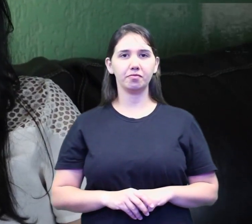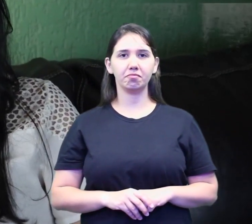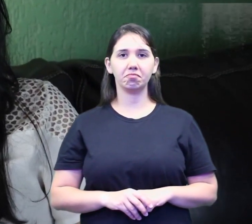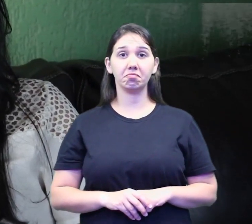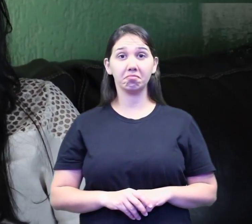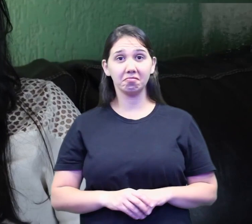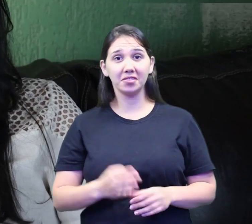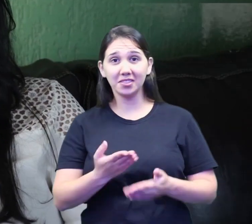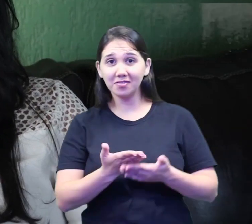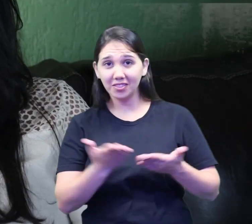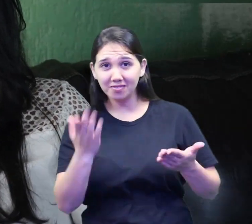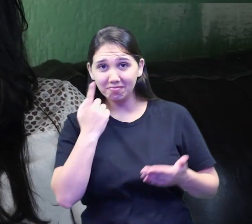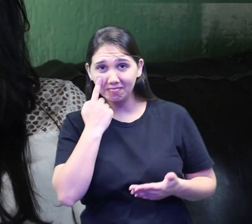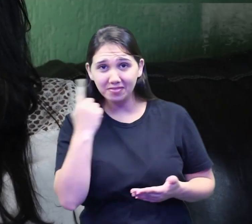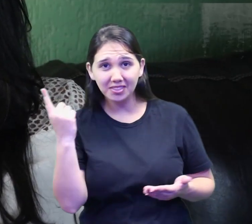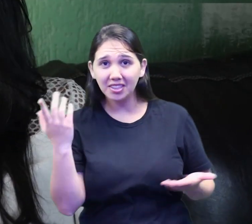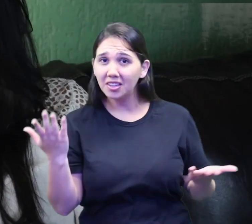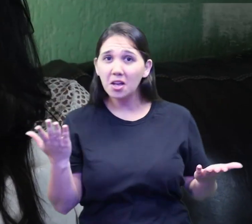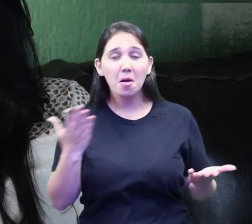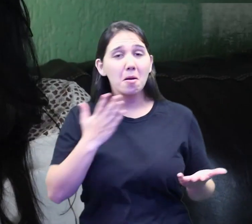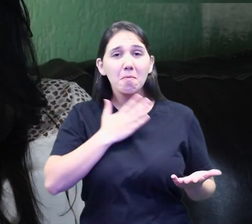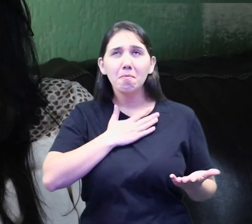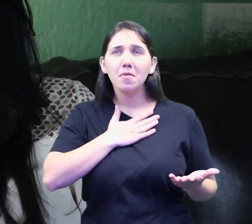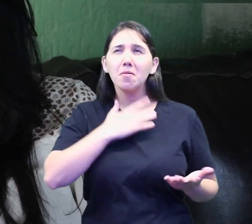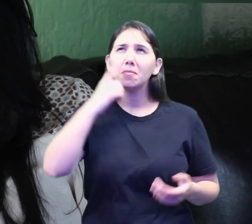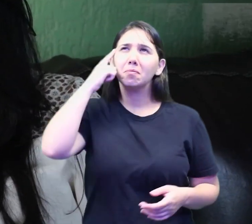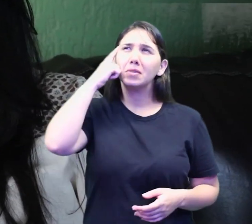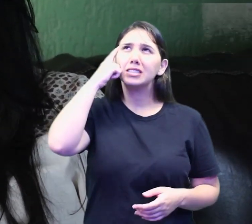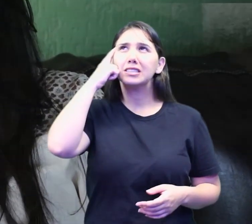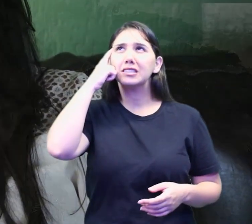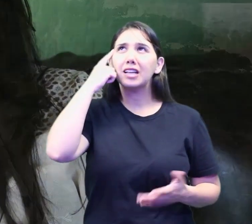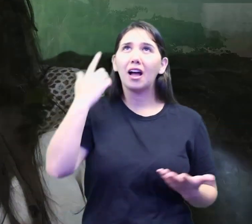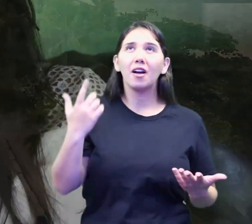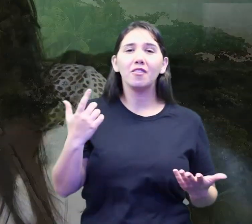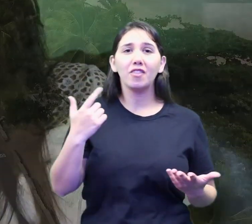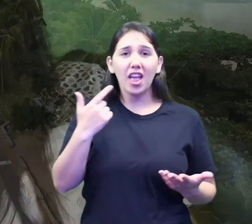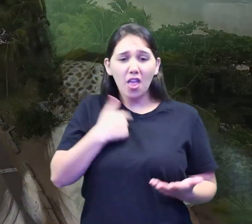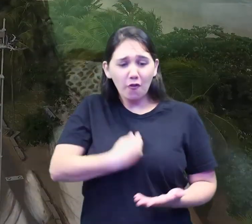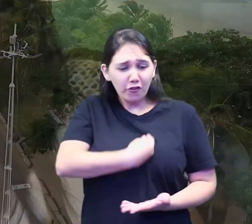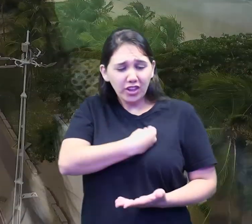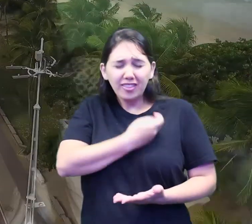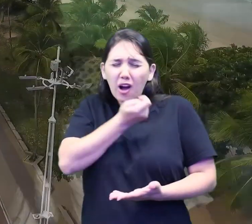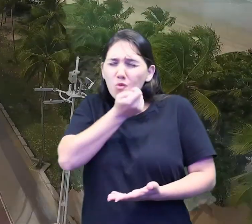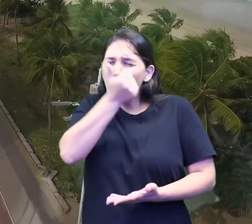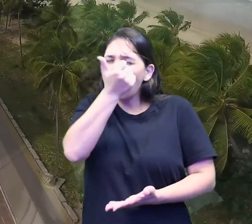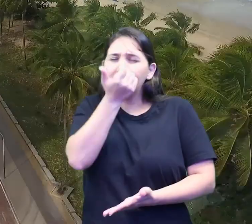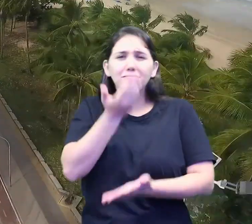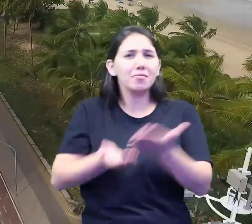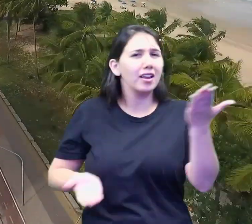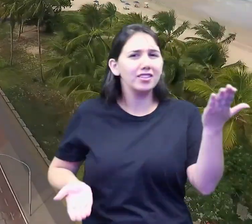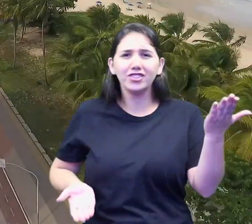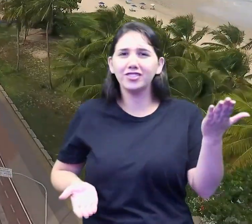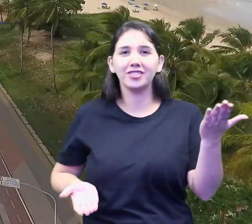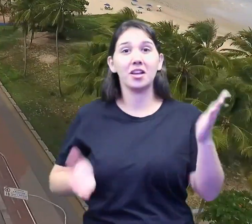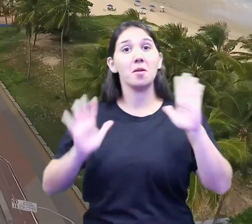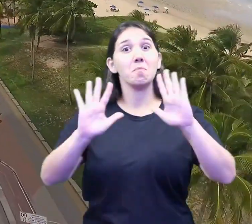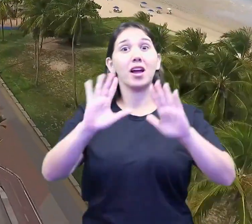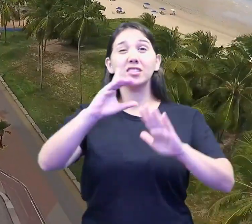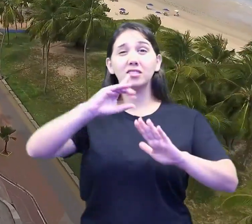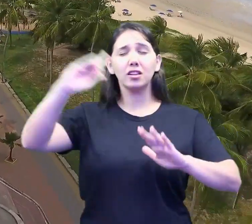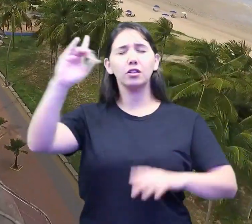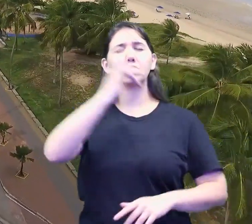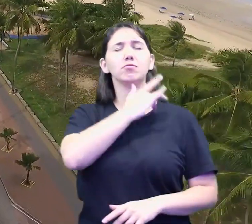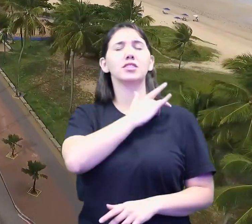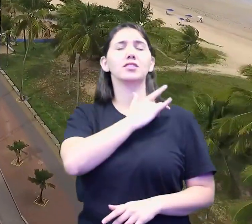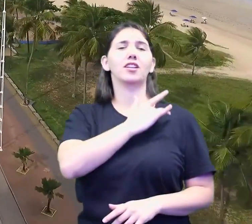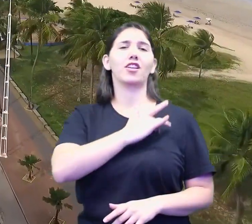Queridos irmãos, por um instante, eu achei que perderia minha vida. Mas Deus, na sua infinita